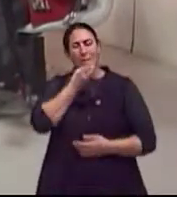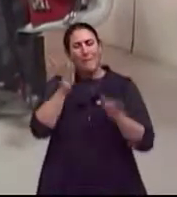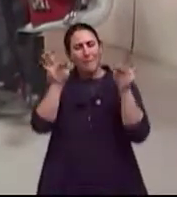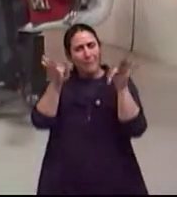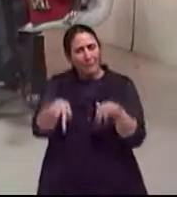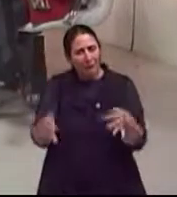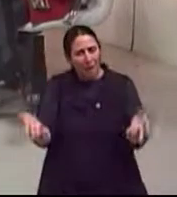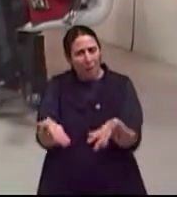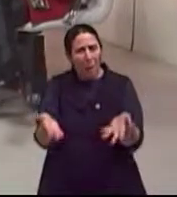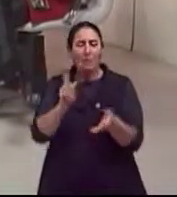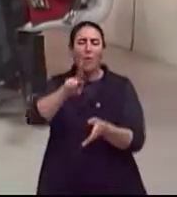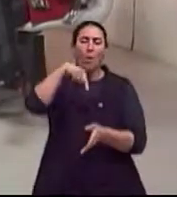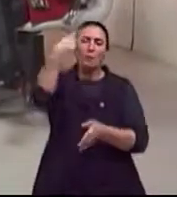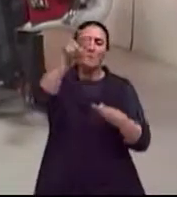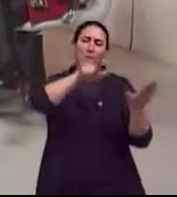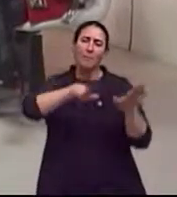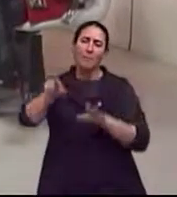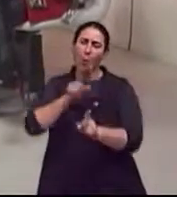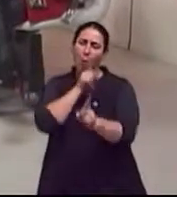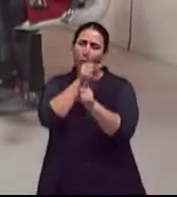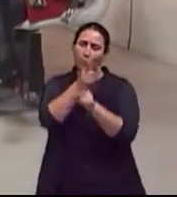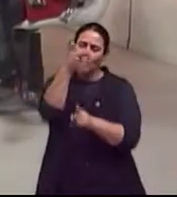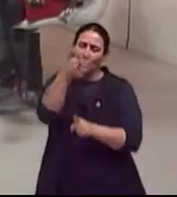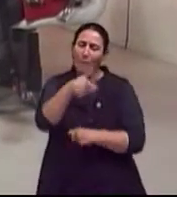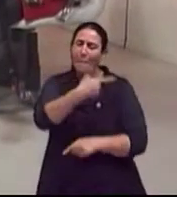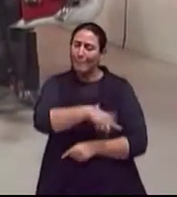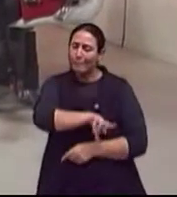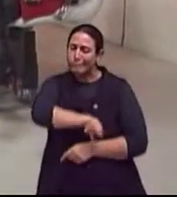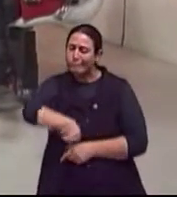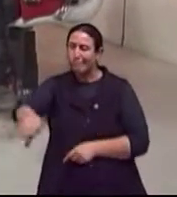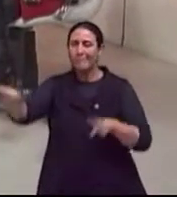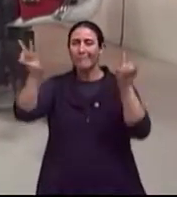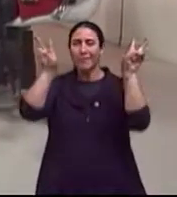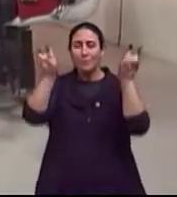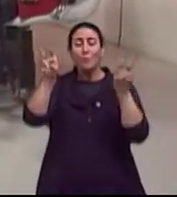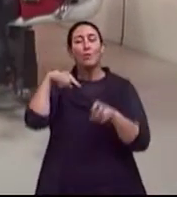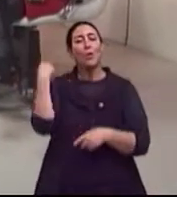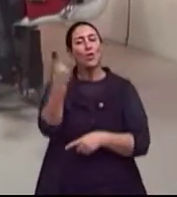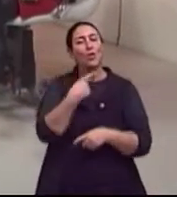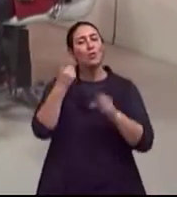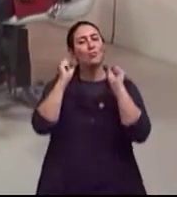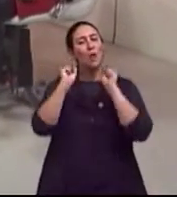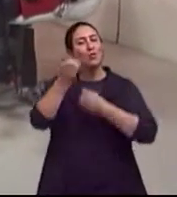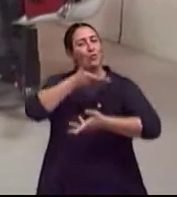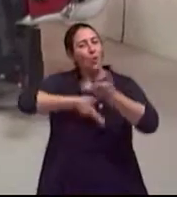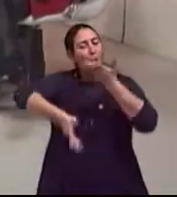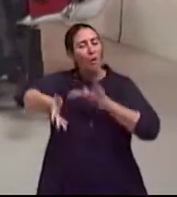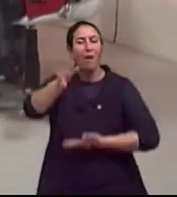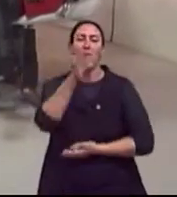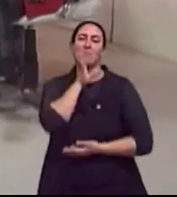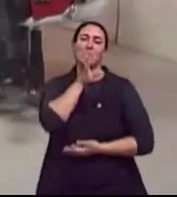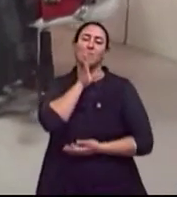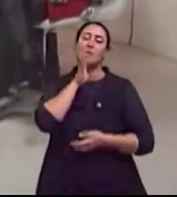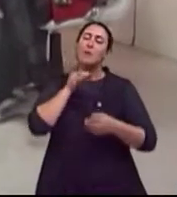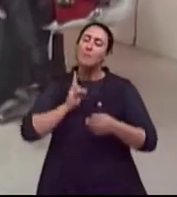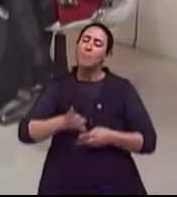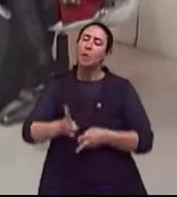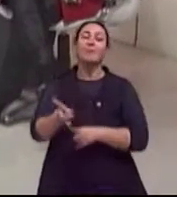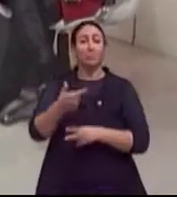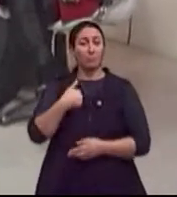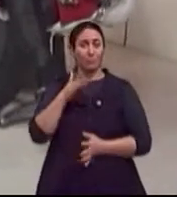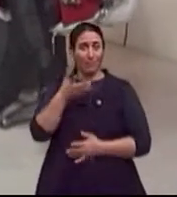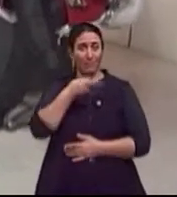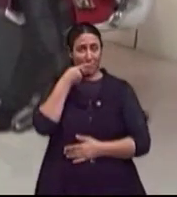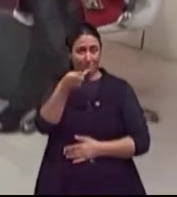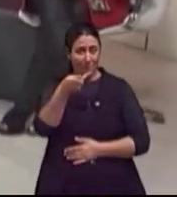Nós voltamos na próxima semana com mais assuntos, para que a gente possa trocar conhecimento e fazer, consequentemente, que nem eu